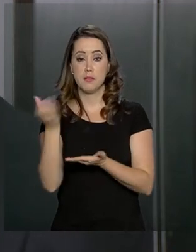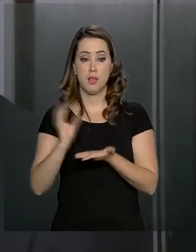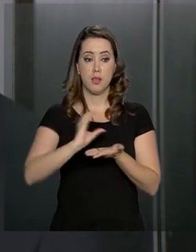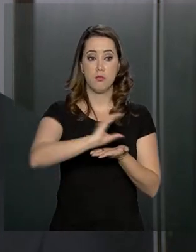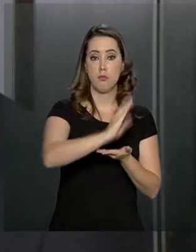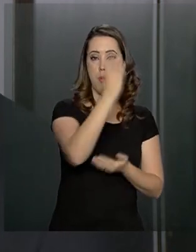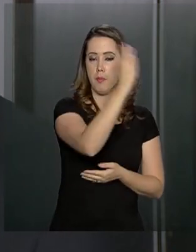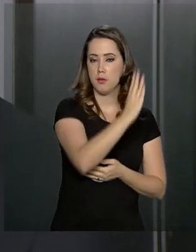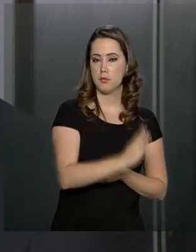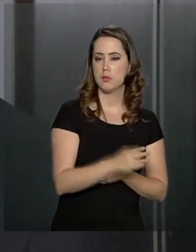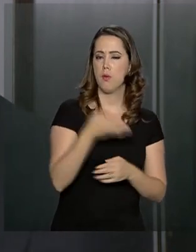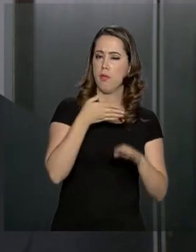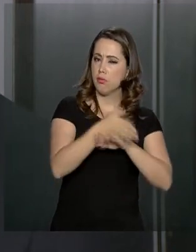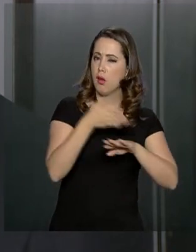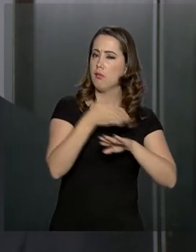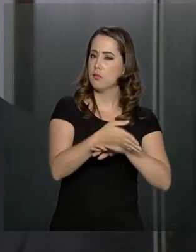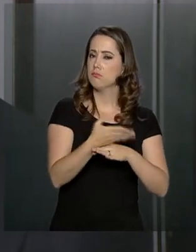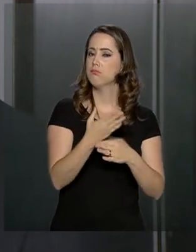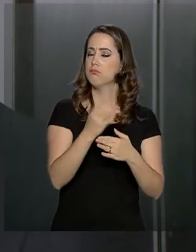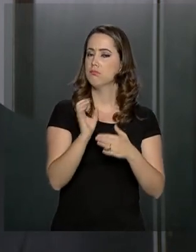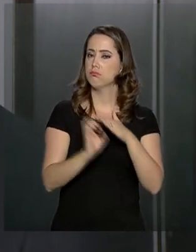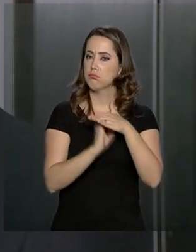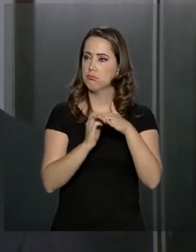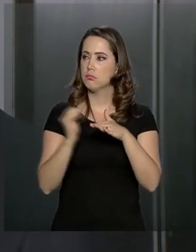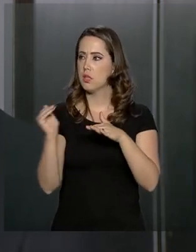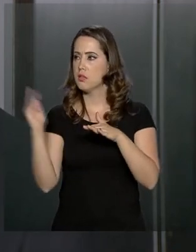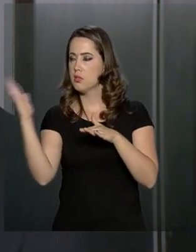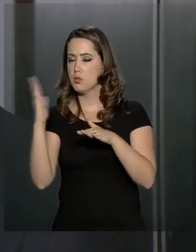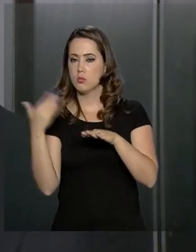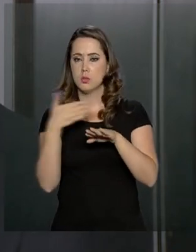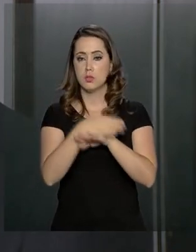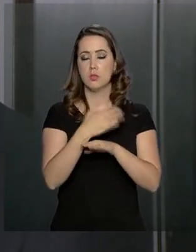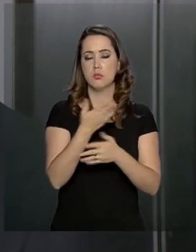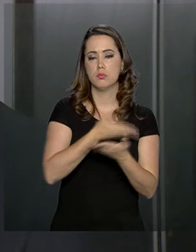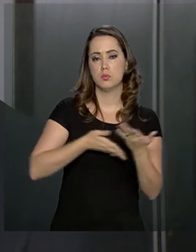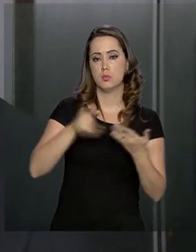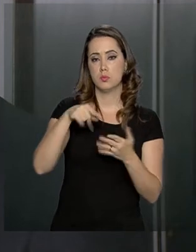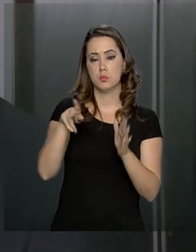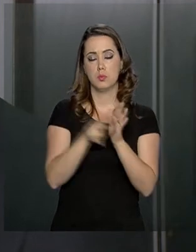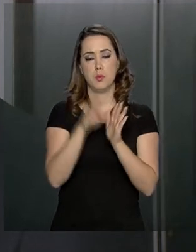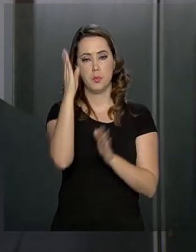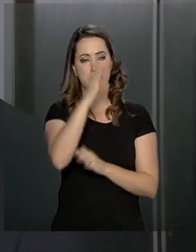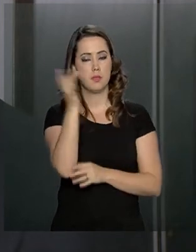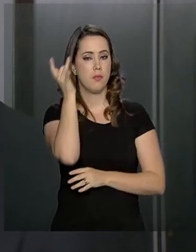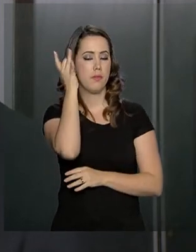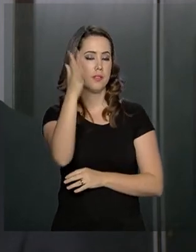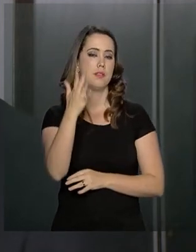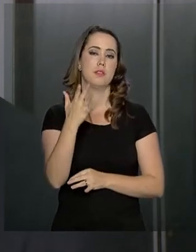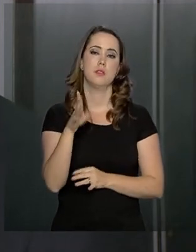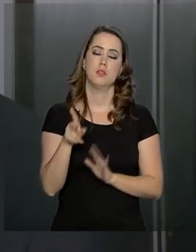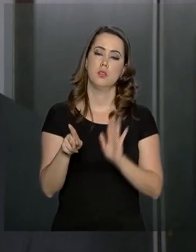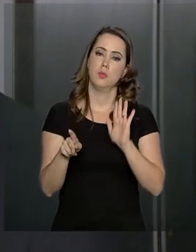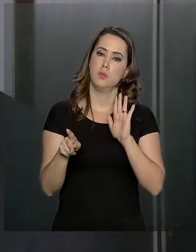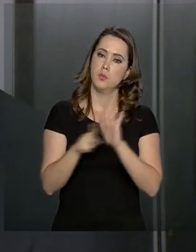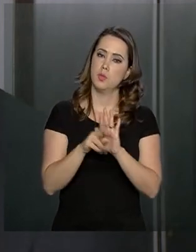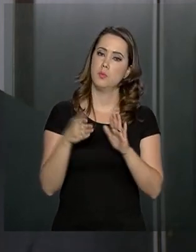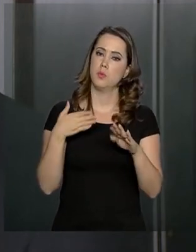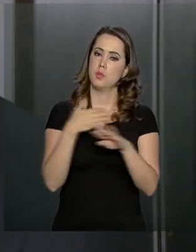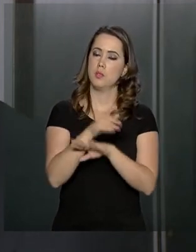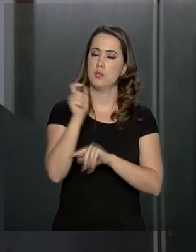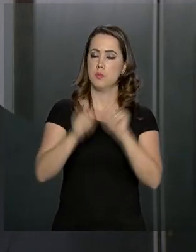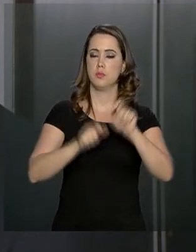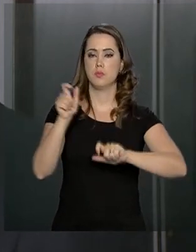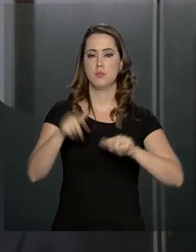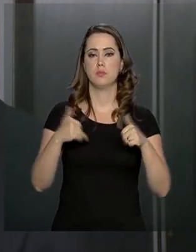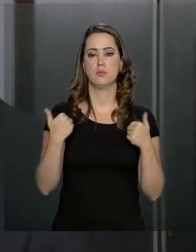e para a própria dinâmica dos negócios no Brasil. Facilitando bastante o acesso das